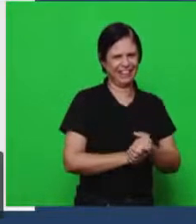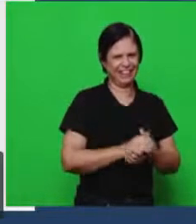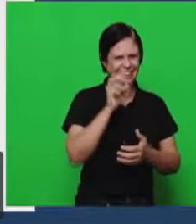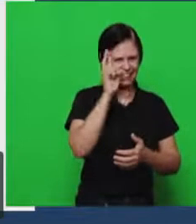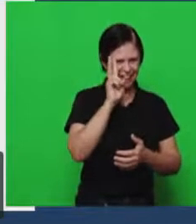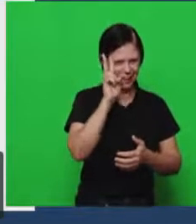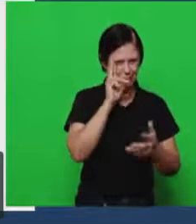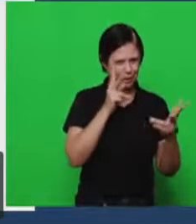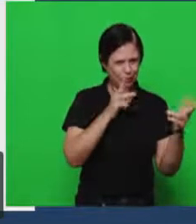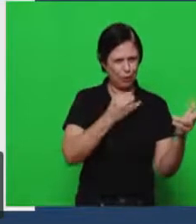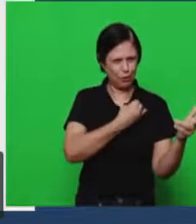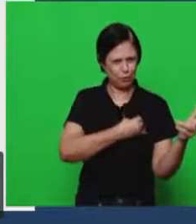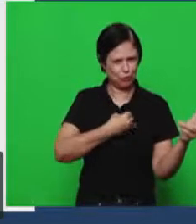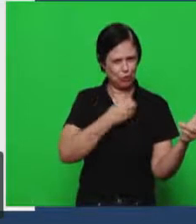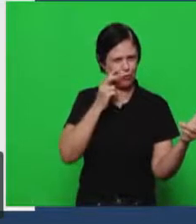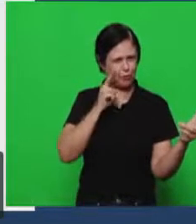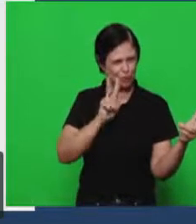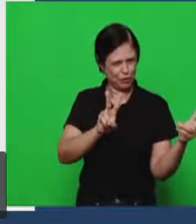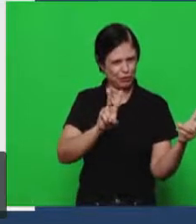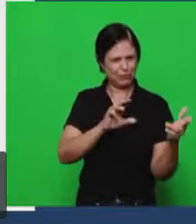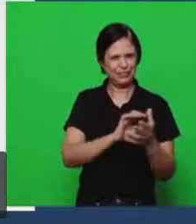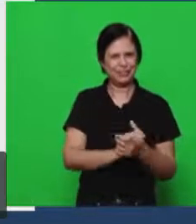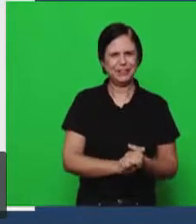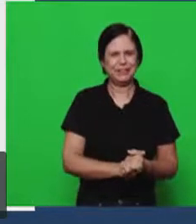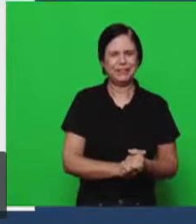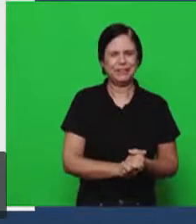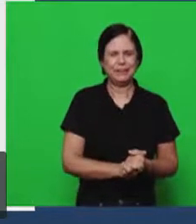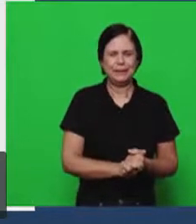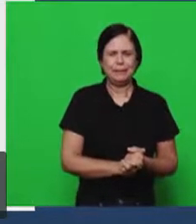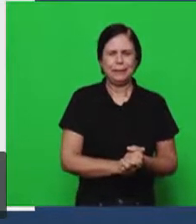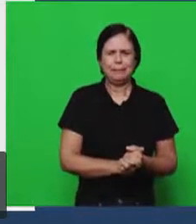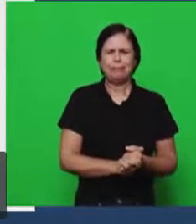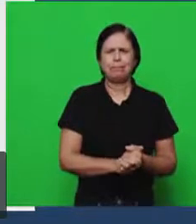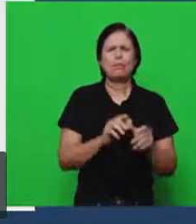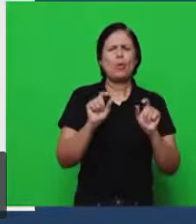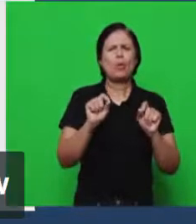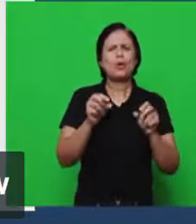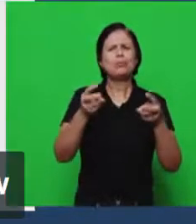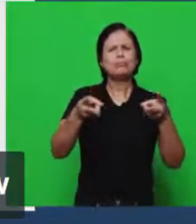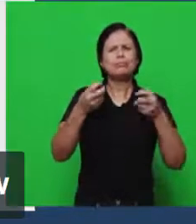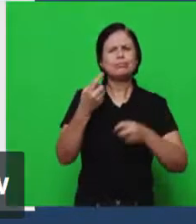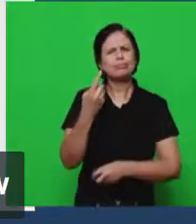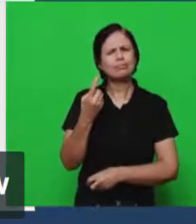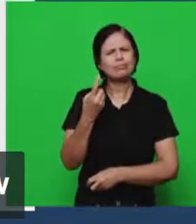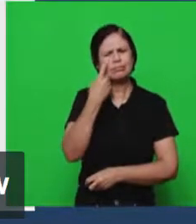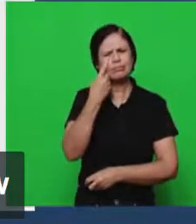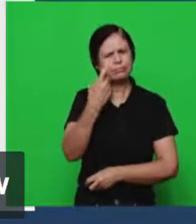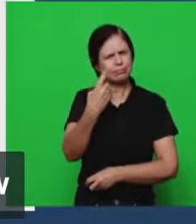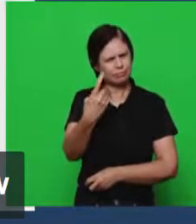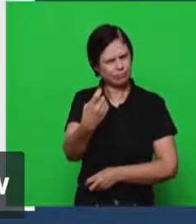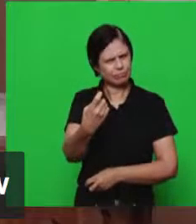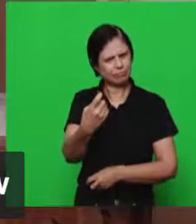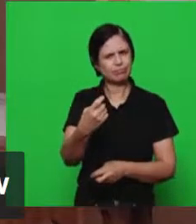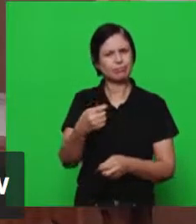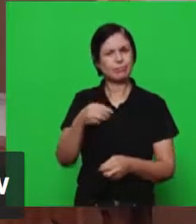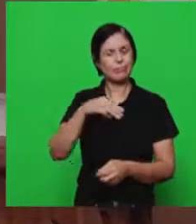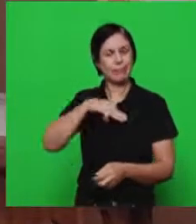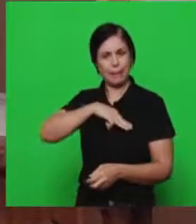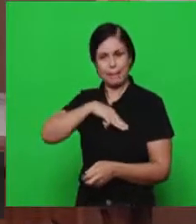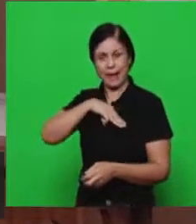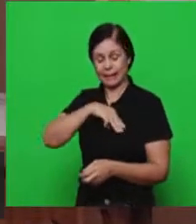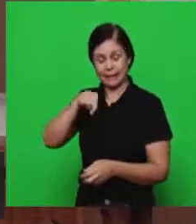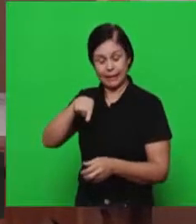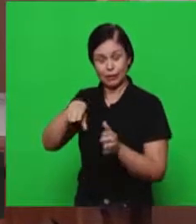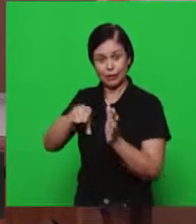a partir do verso 13. E o que é interessante observar, é que eu quero até ler aqui para os irmãos no capítulo 13 de Mateus,